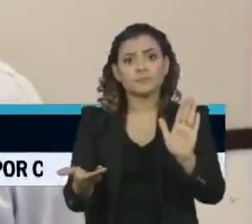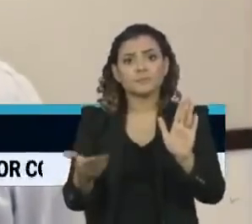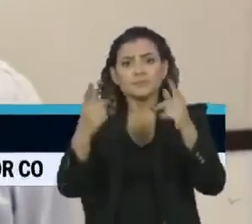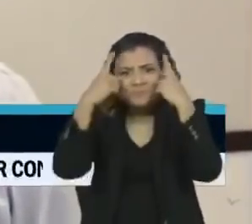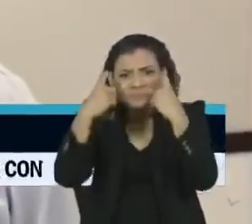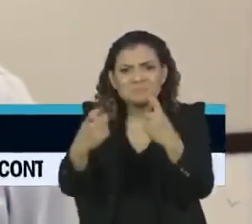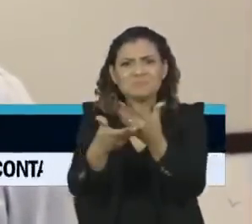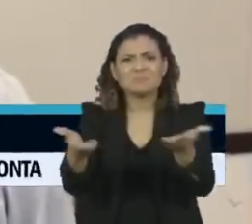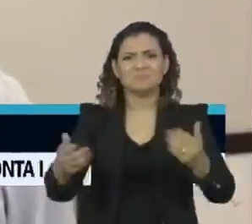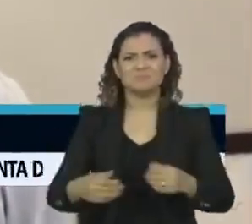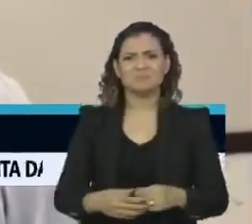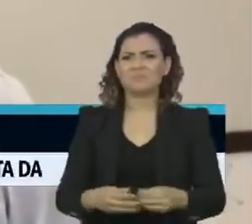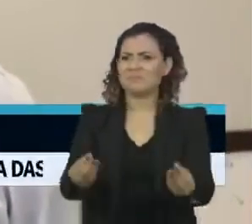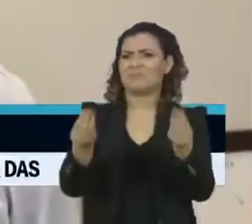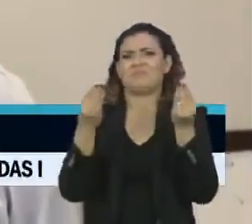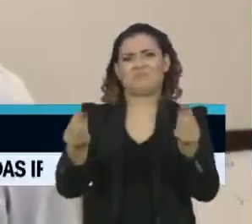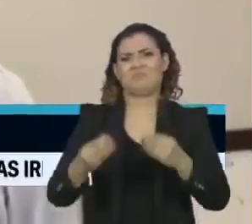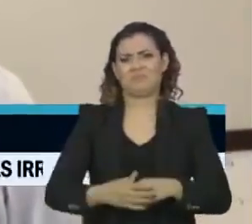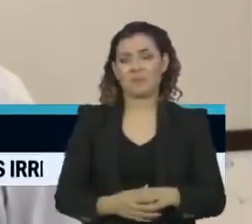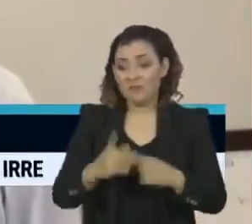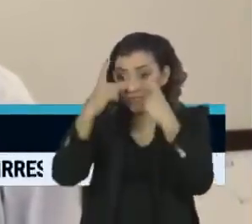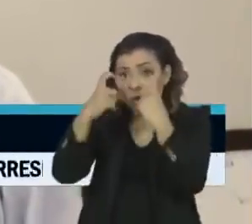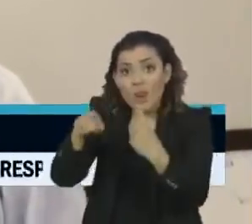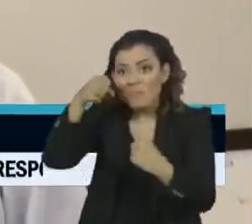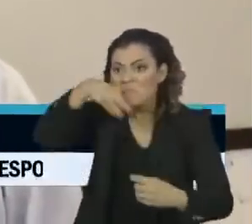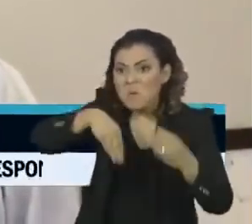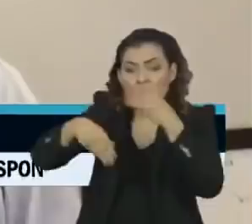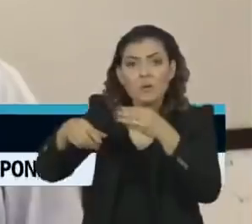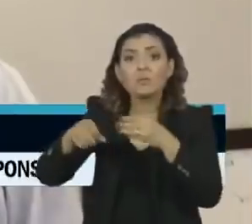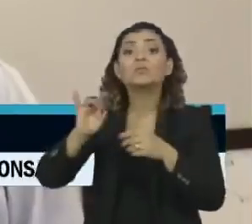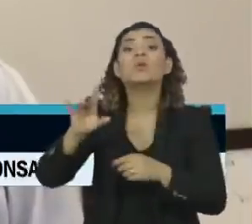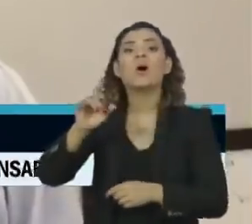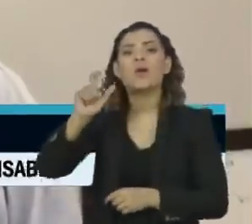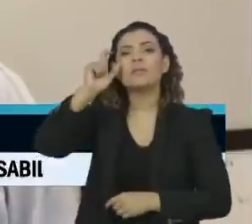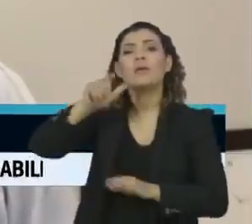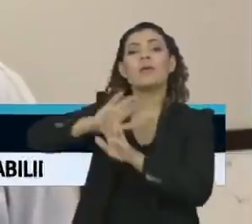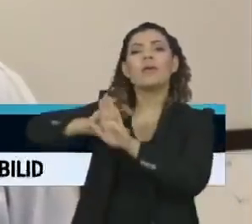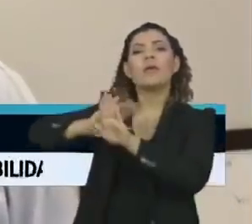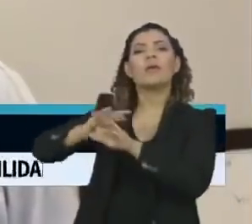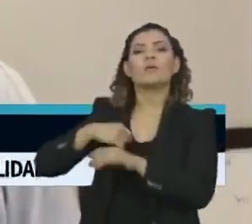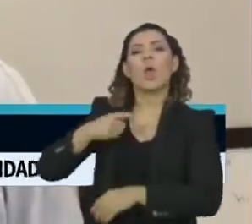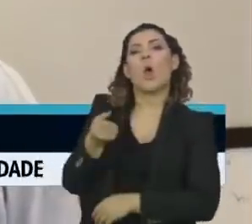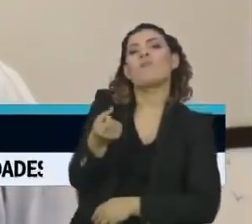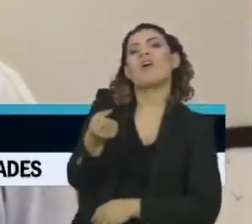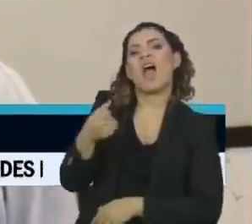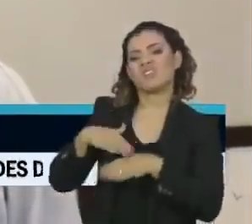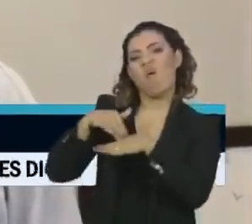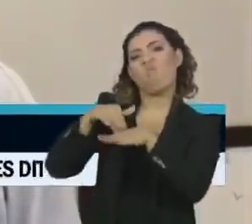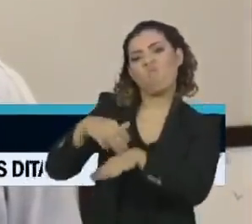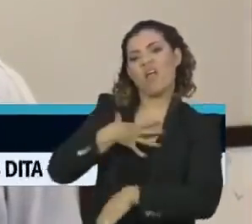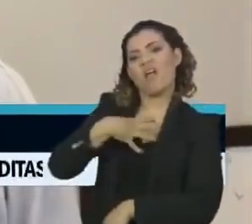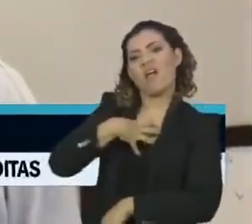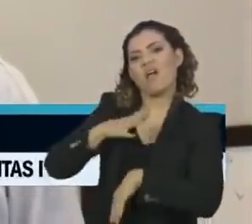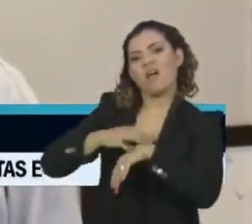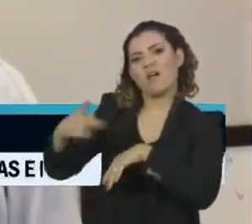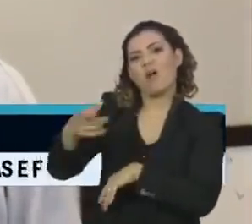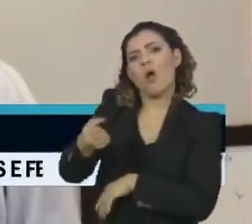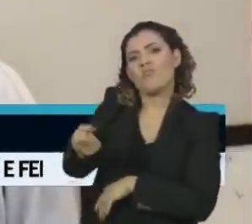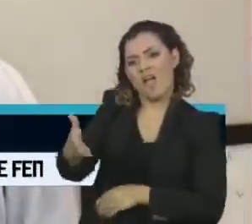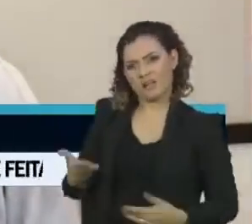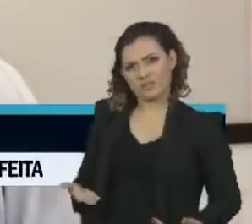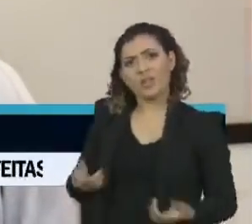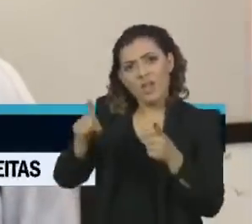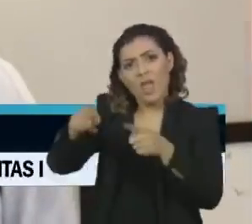violência é uma arma que só interessa, a esta altura, aos covardes, aos homens públicos.